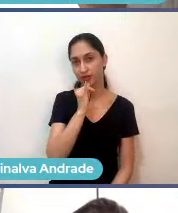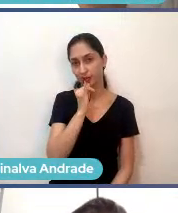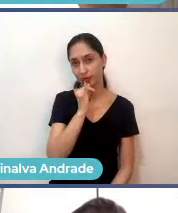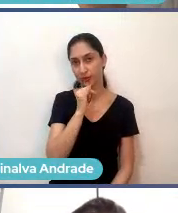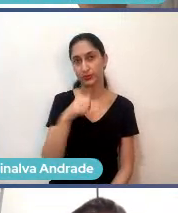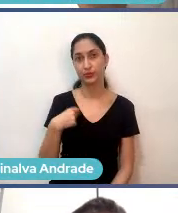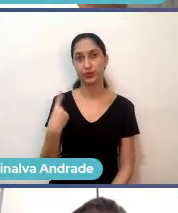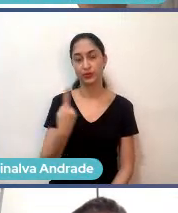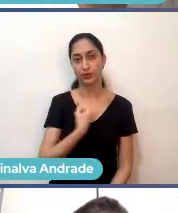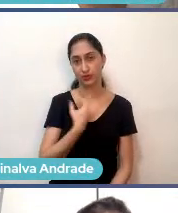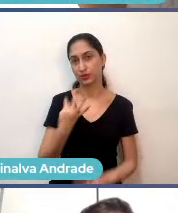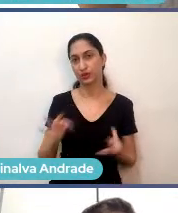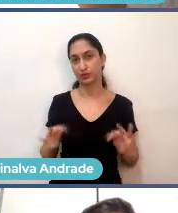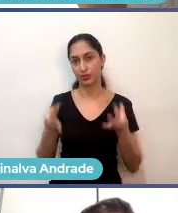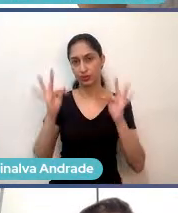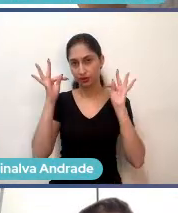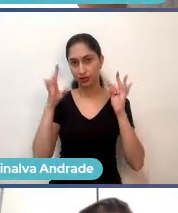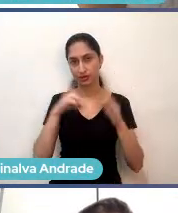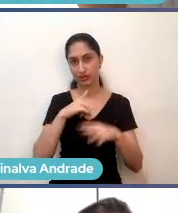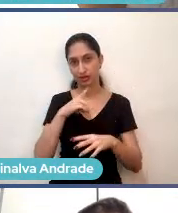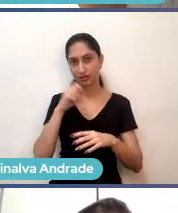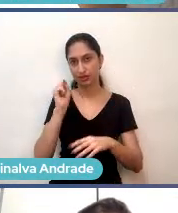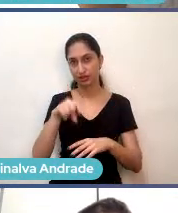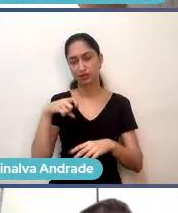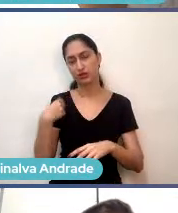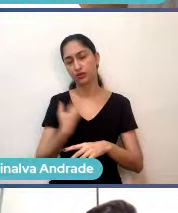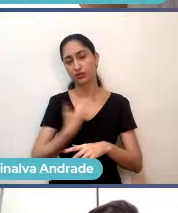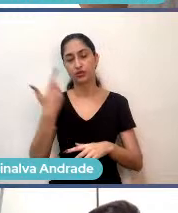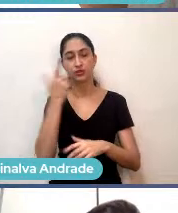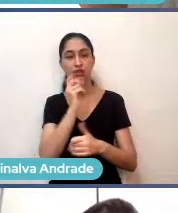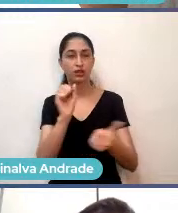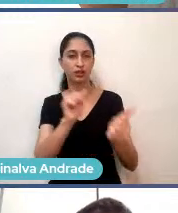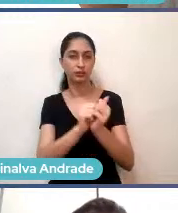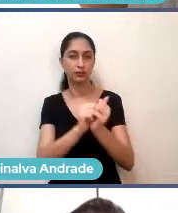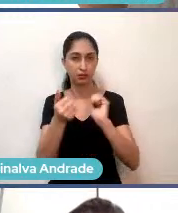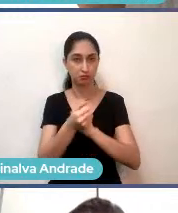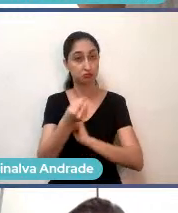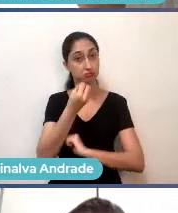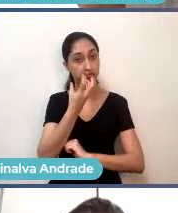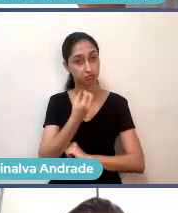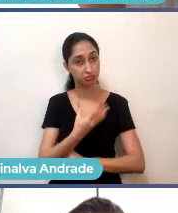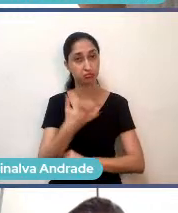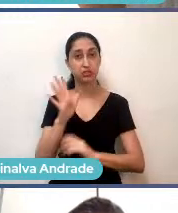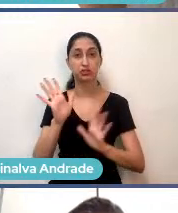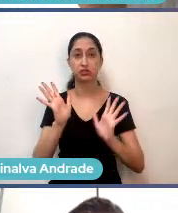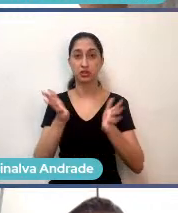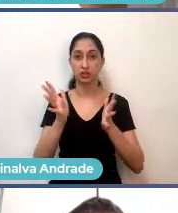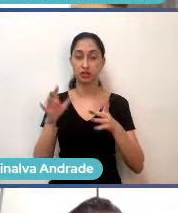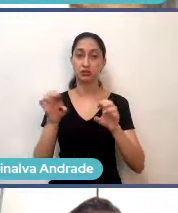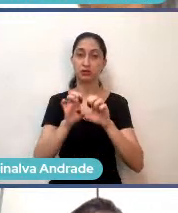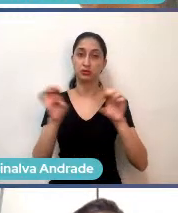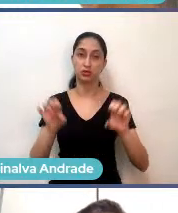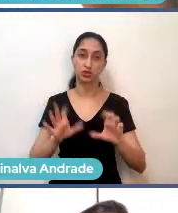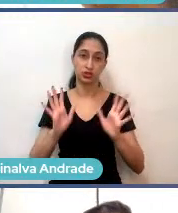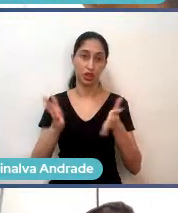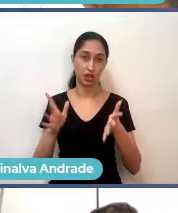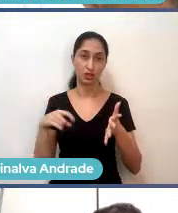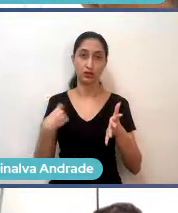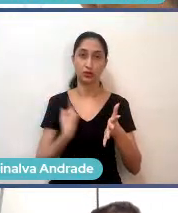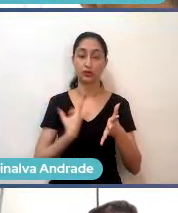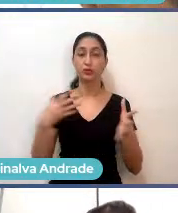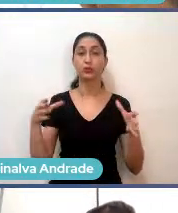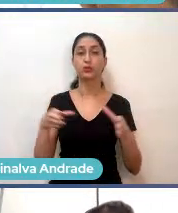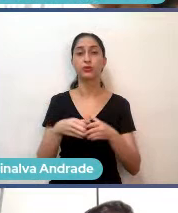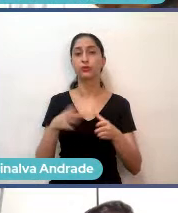tecnológico, a gente conseguiu se adaptar bem, os processos já foram estruturados e o nosso time teve resultados,